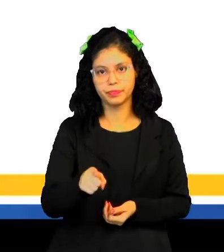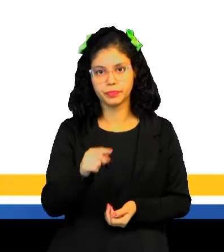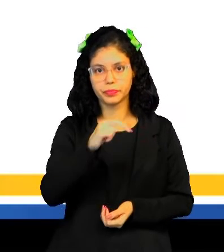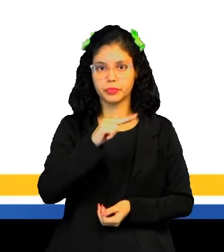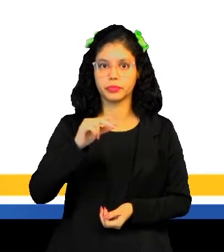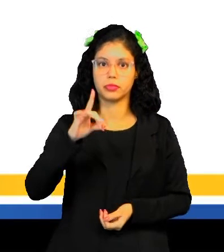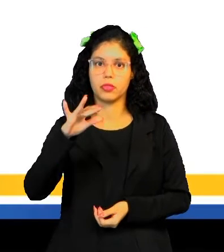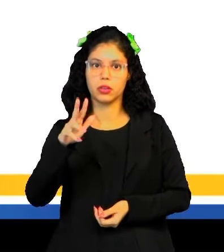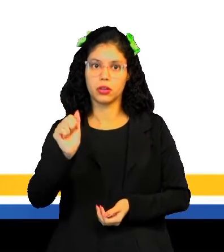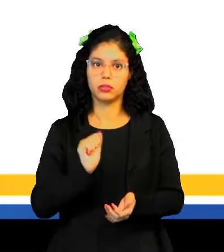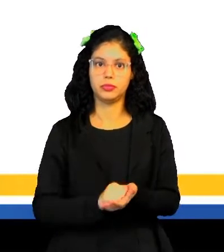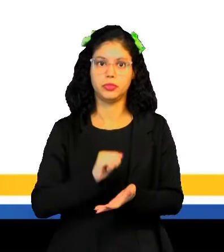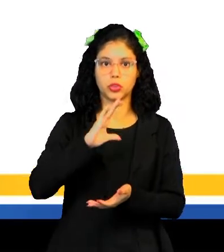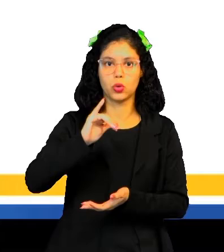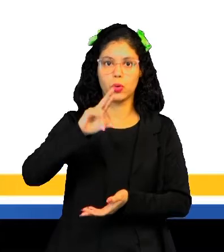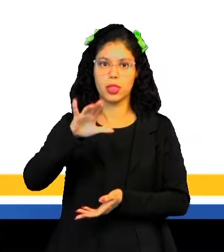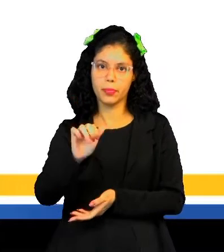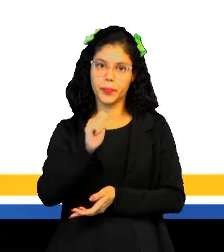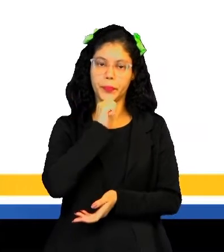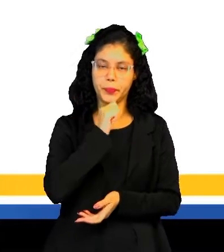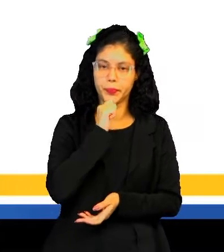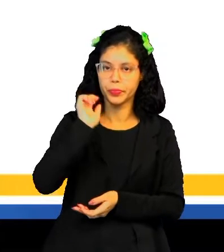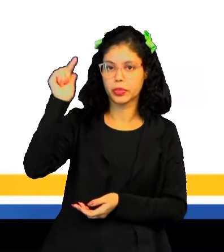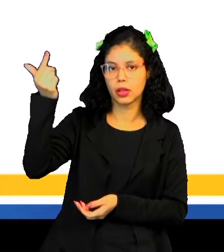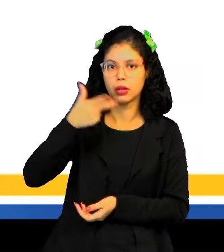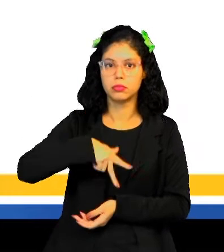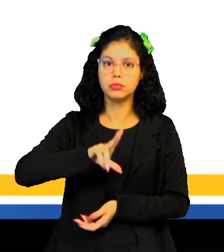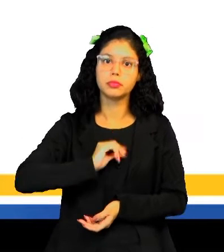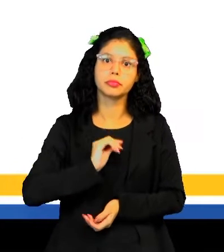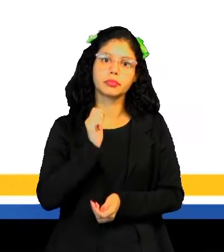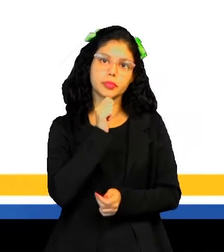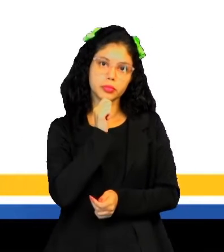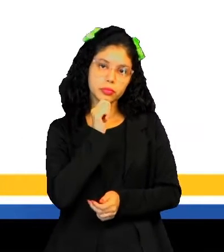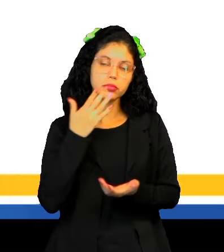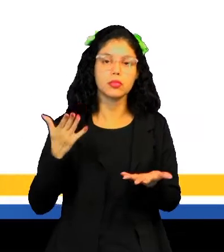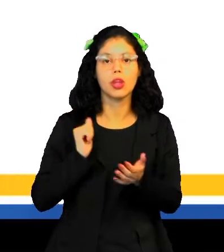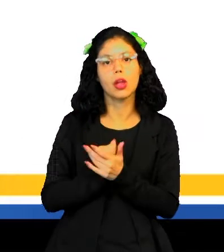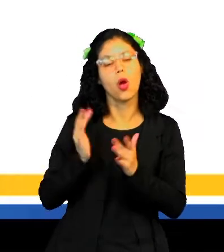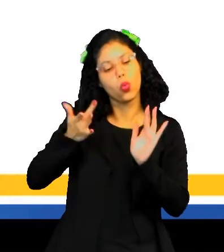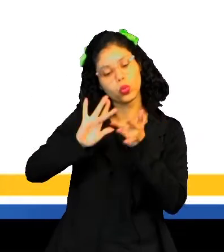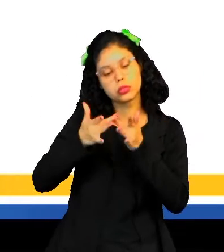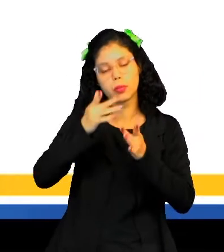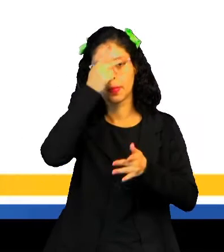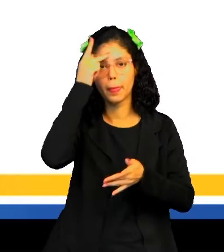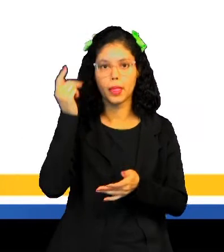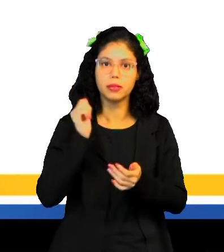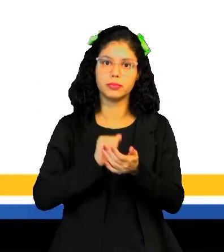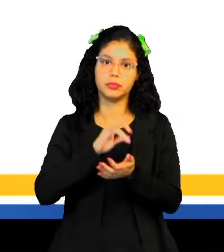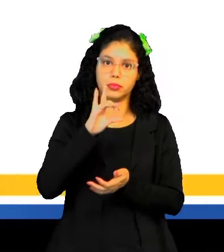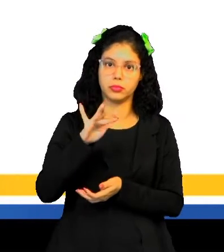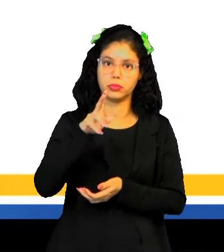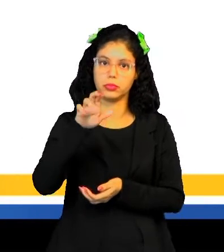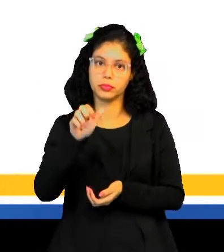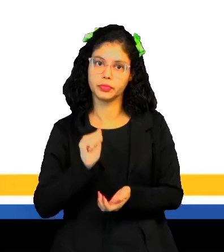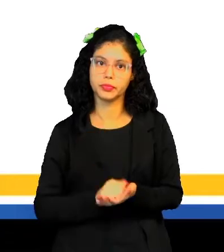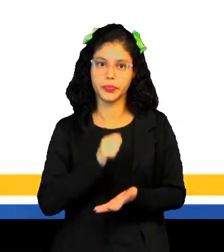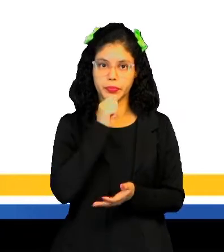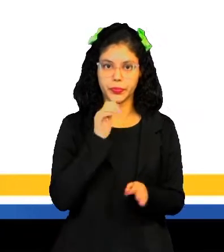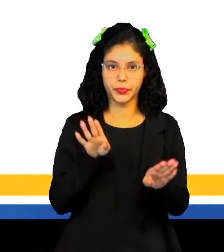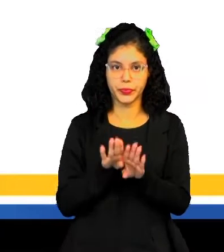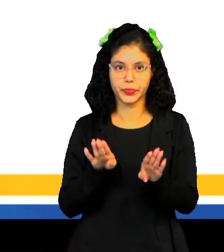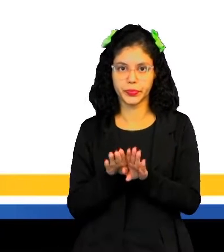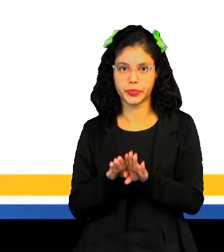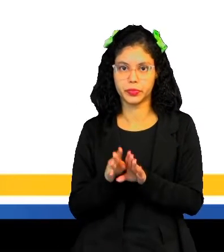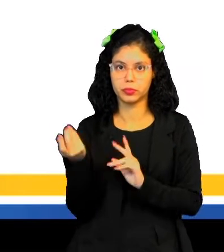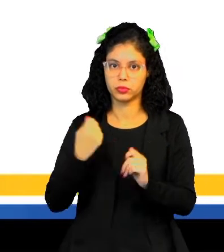para universidades, né? De Coimbra, principalmente lá em Portugal, Onde entrariam em contato com ideais iluministas. Também